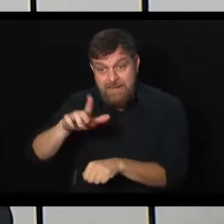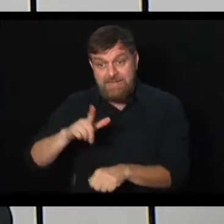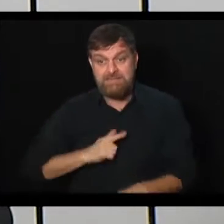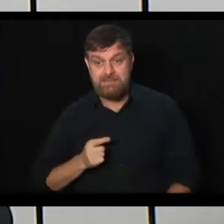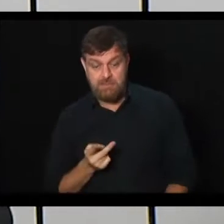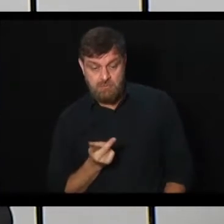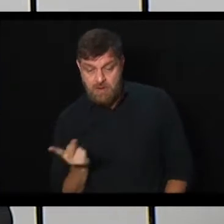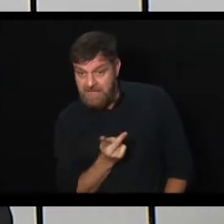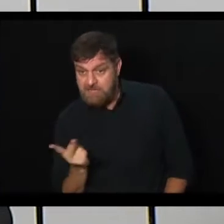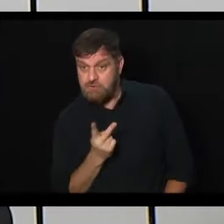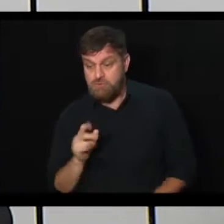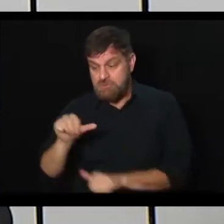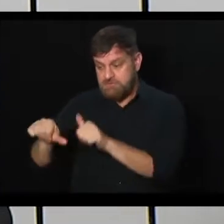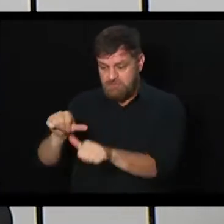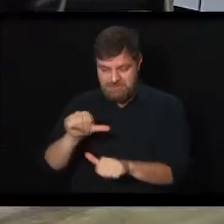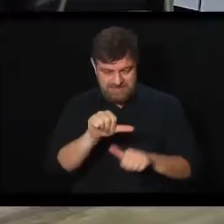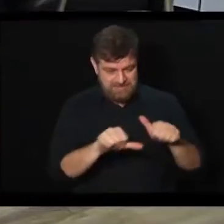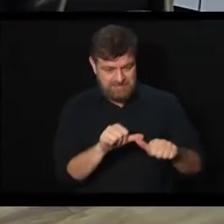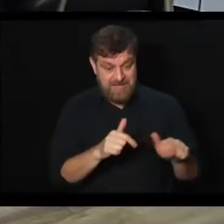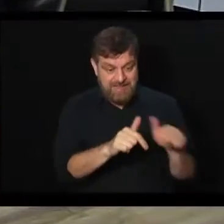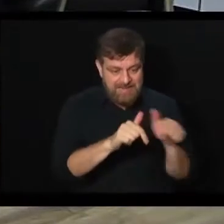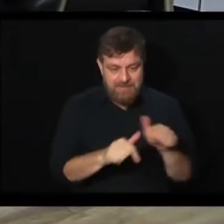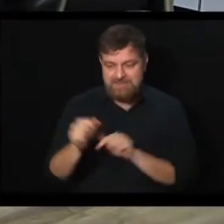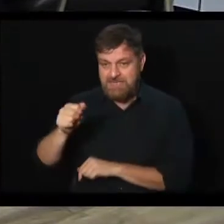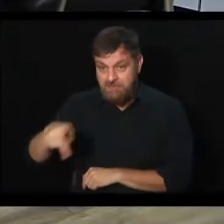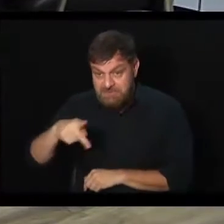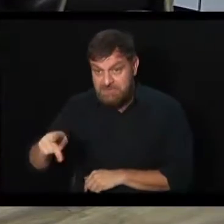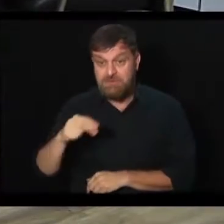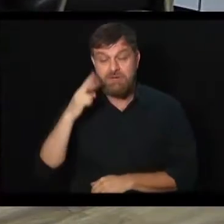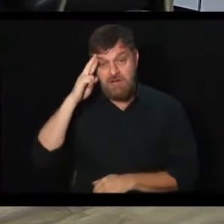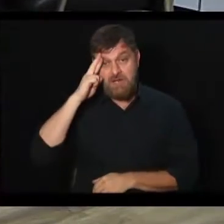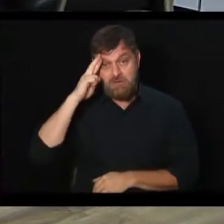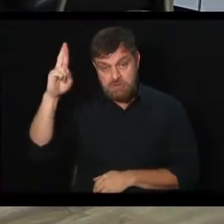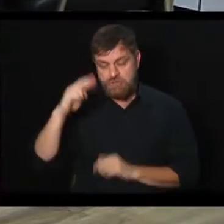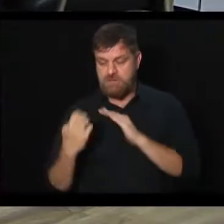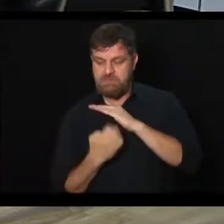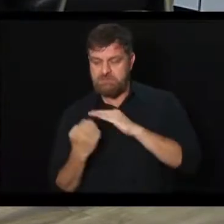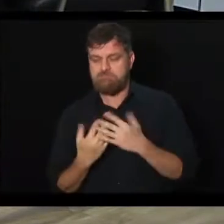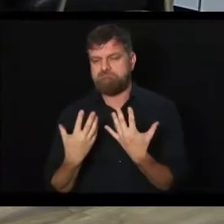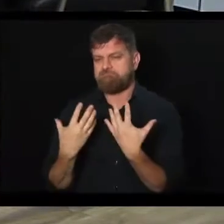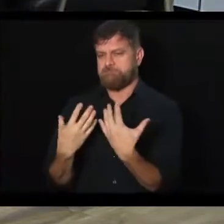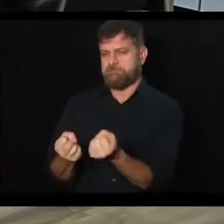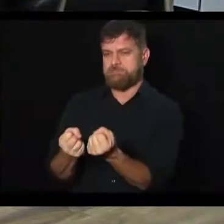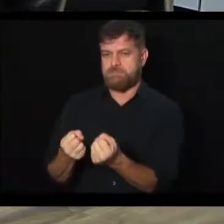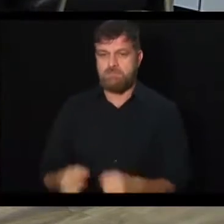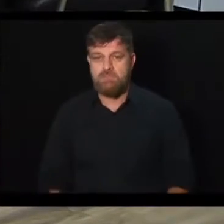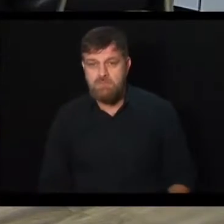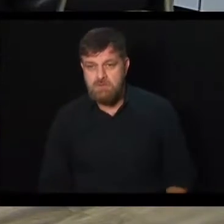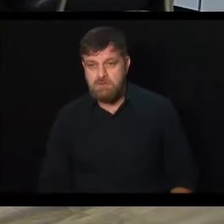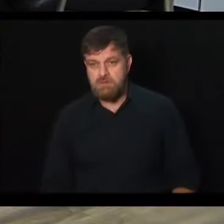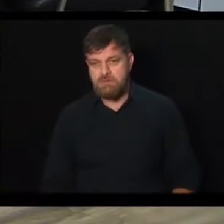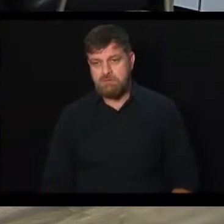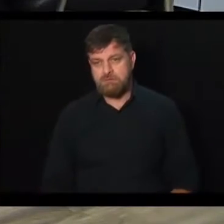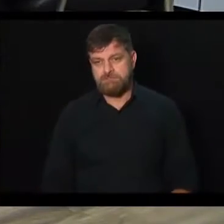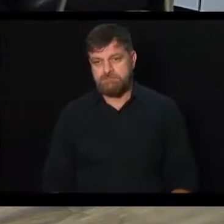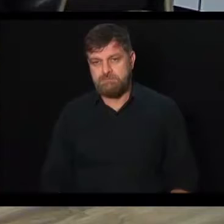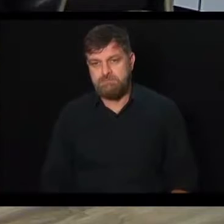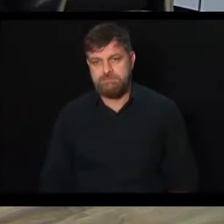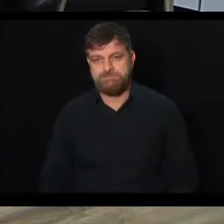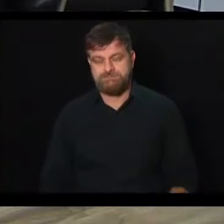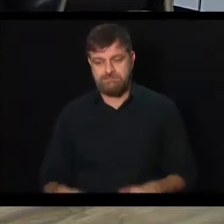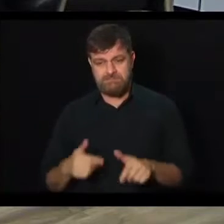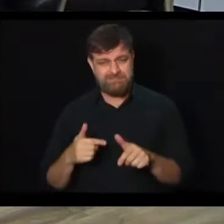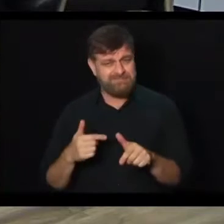recepcionadas. E dessa forma, a gente está falando aqui das questões que, enquanto isso, o emprego não